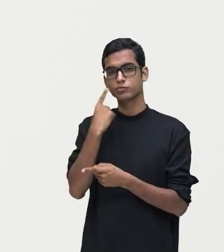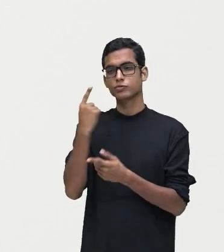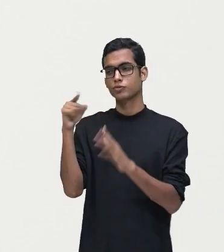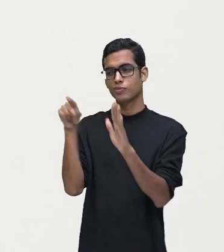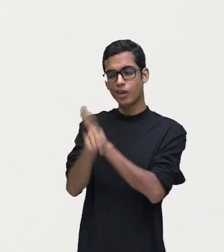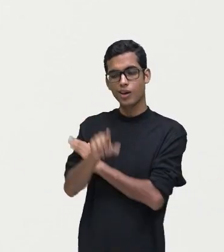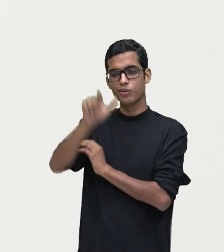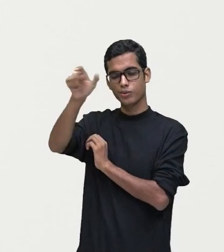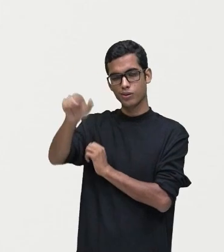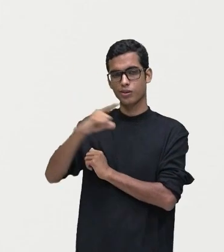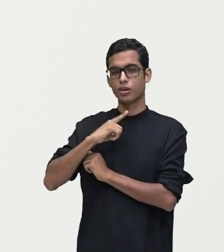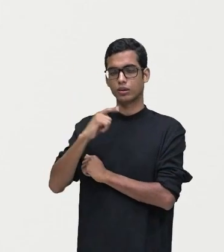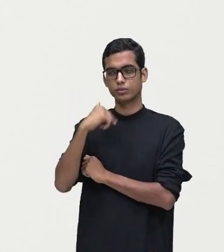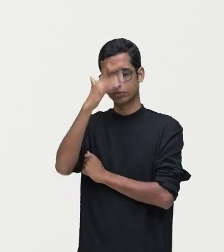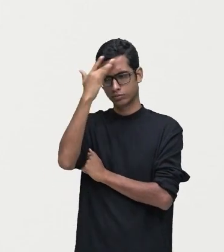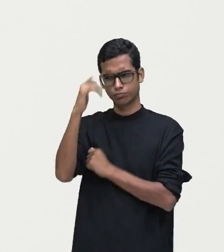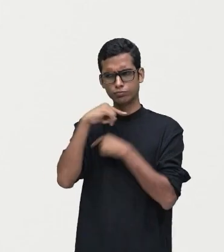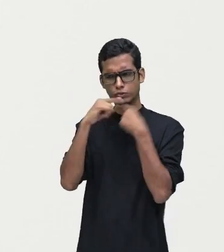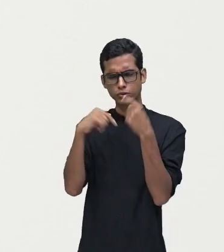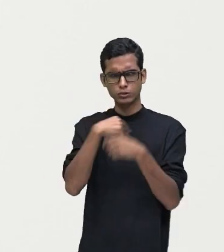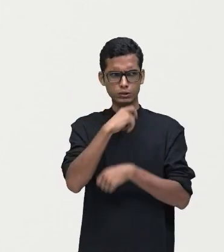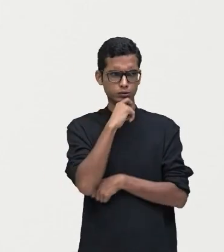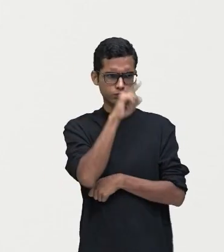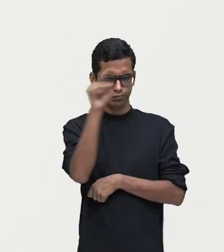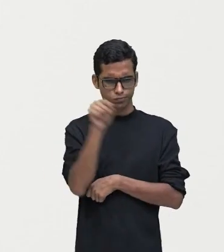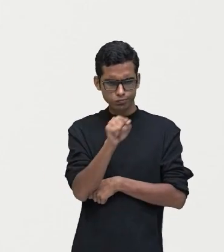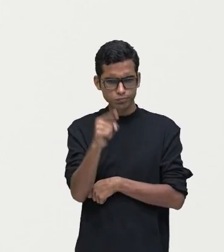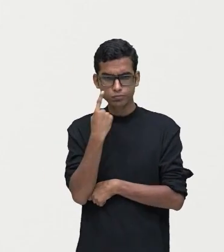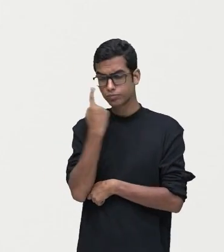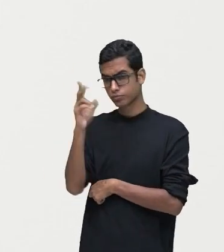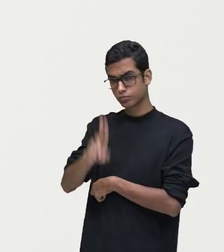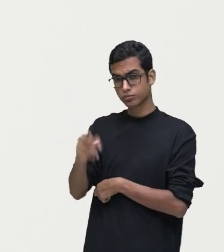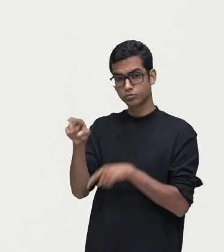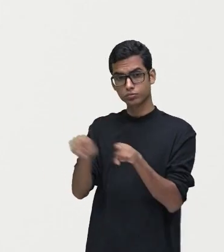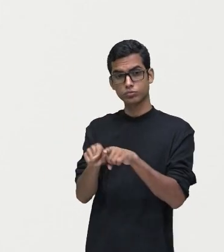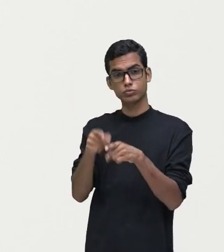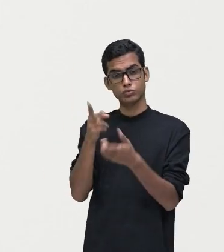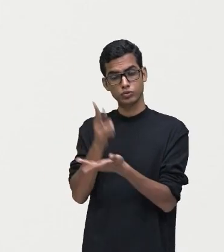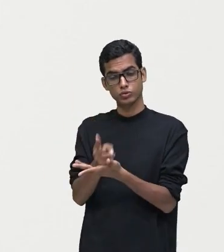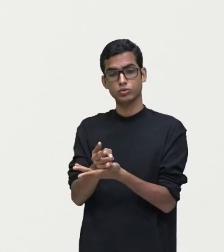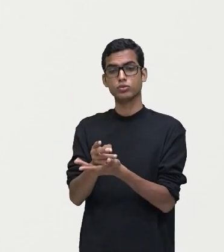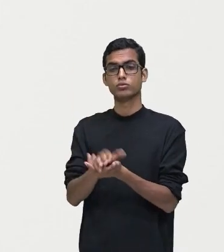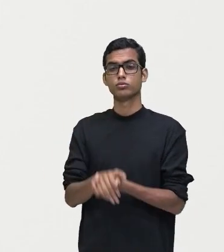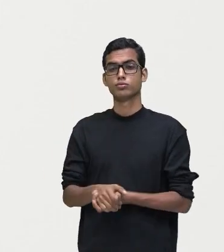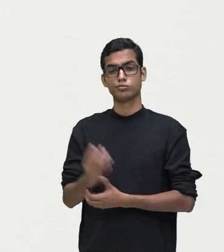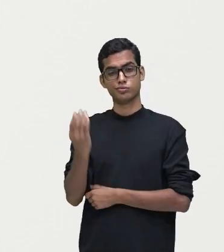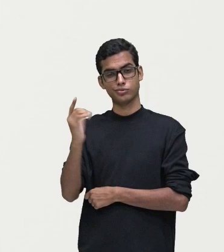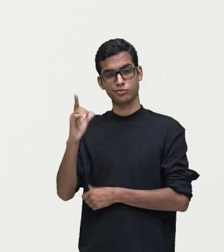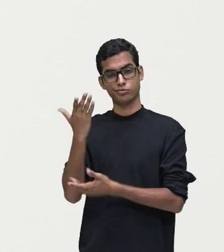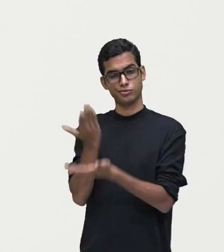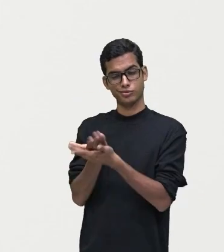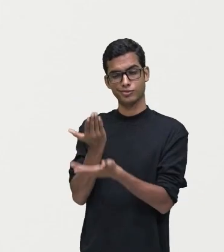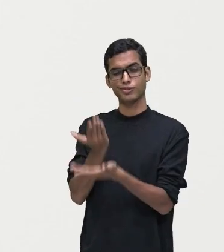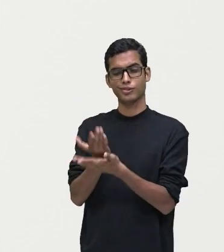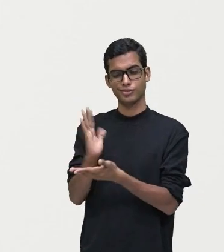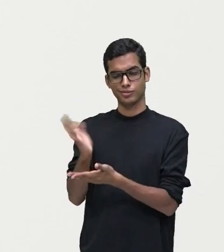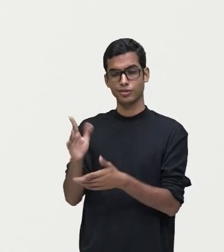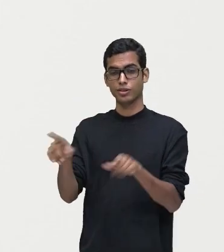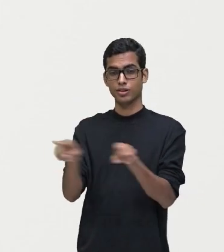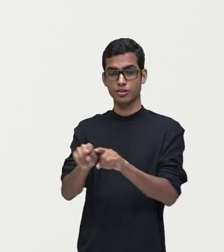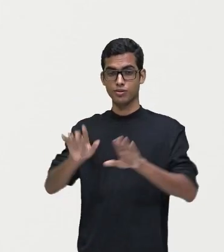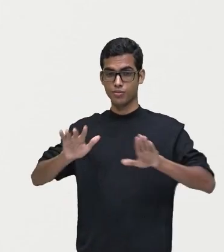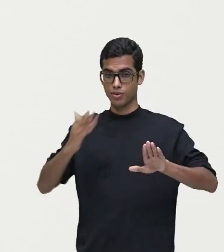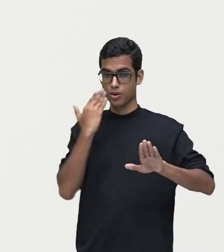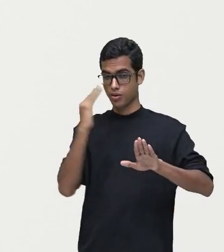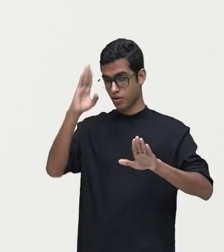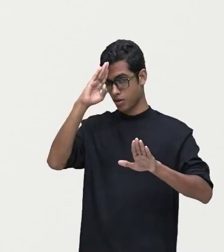vez o leitor, certo? Com essa interrogação. E ele continua falando para o leitor. Claro que estudamos isso, mas